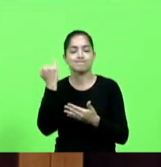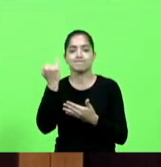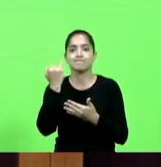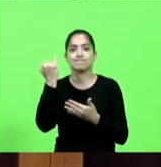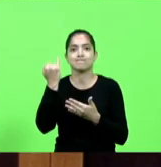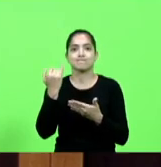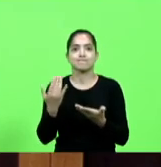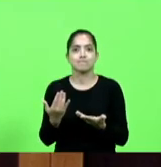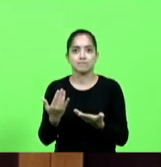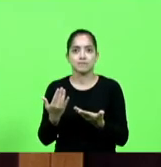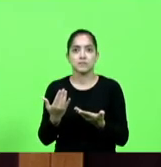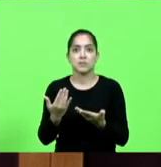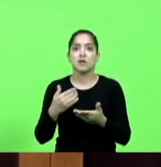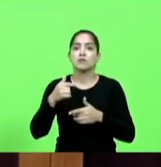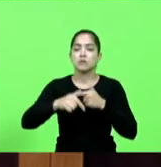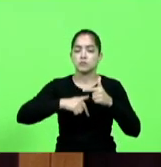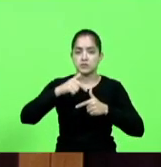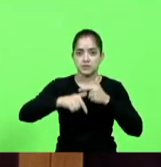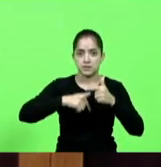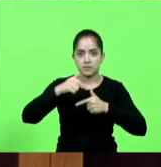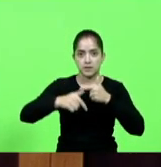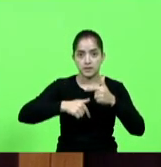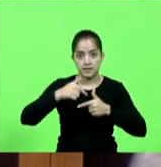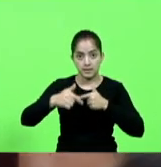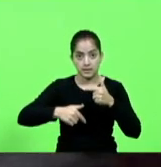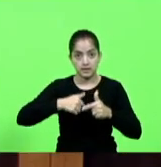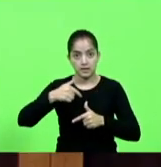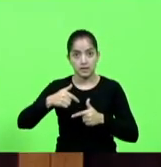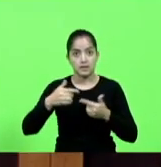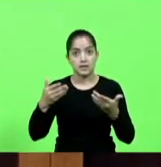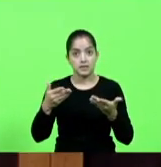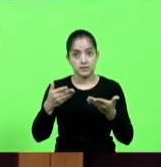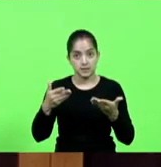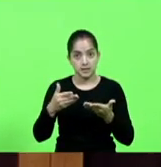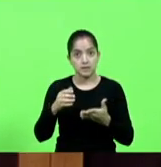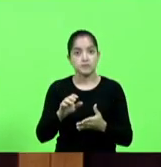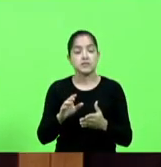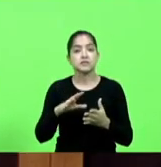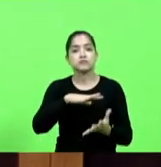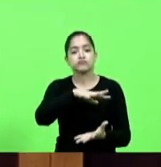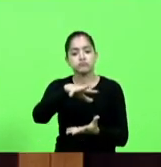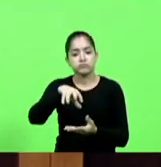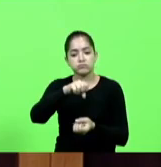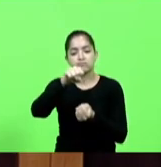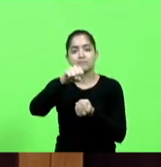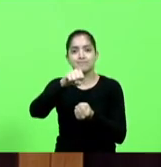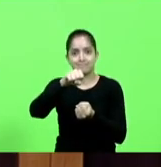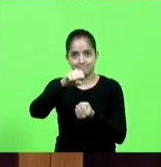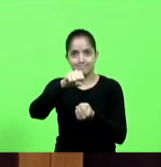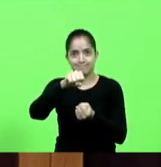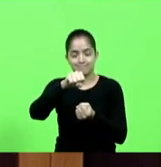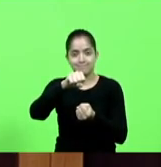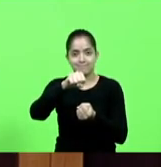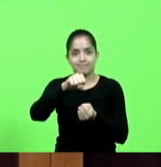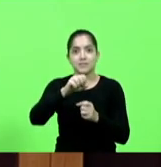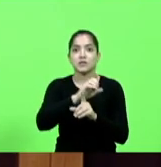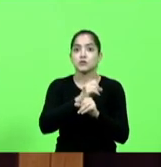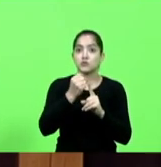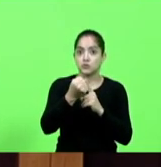vamos trabalhar por essa transição que ela seja sustentável sob os aspectos social